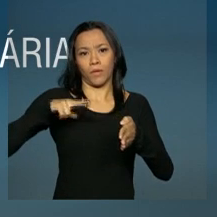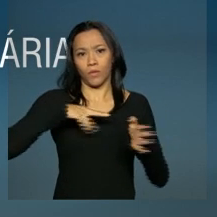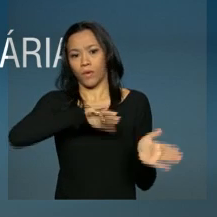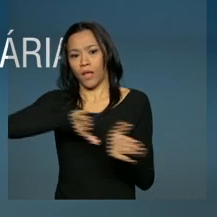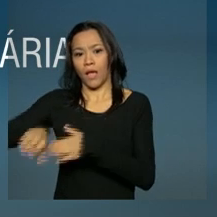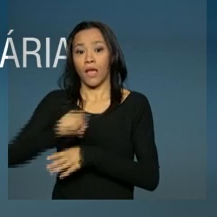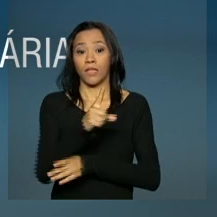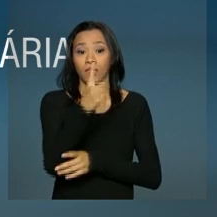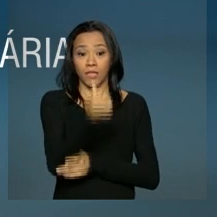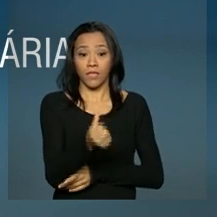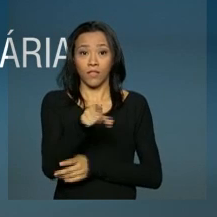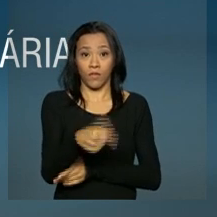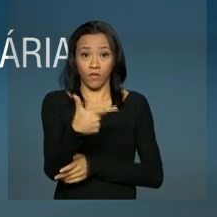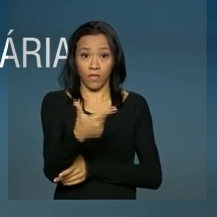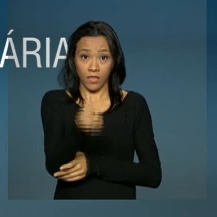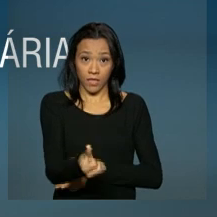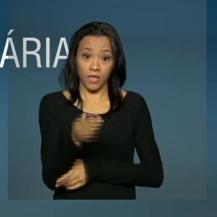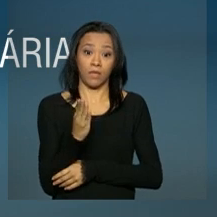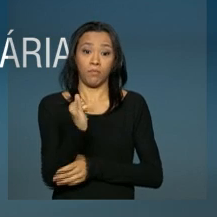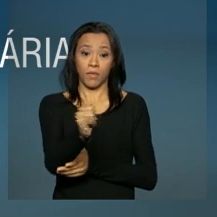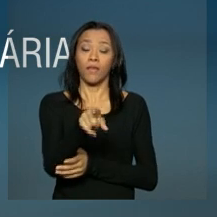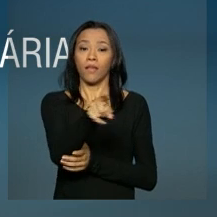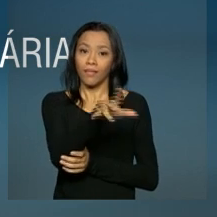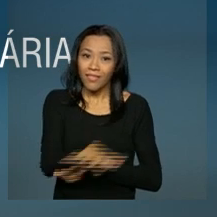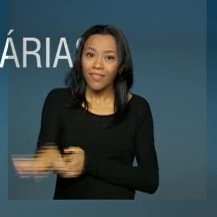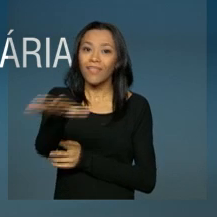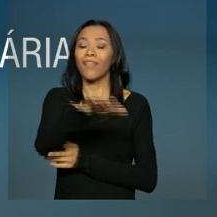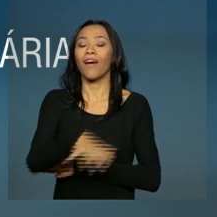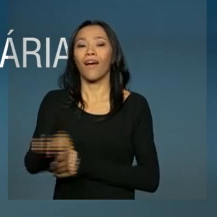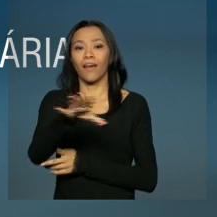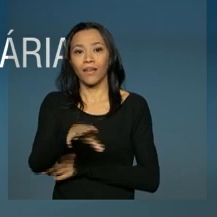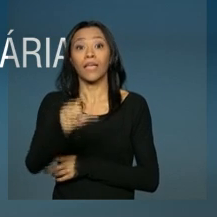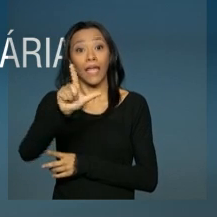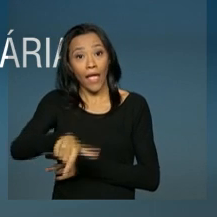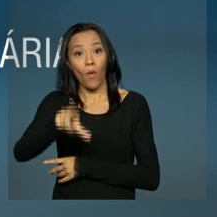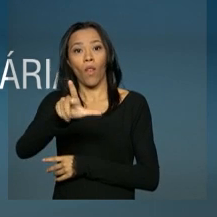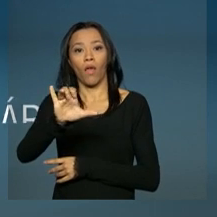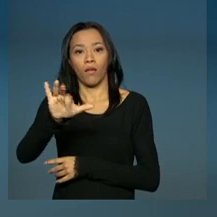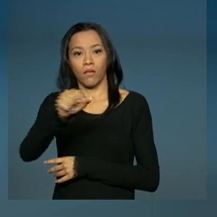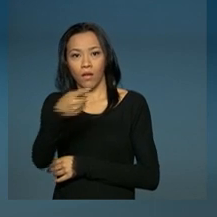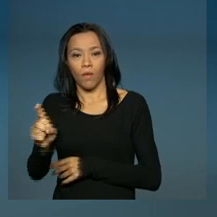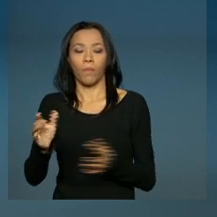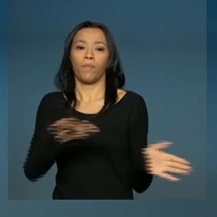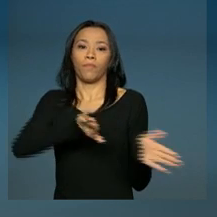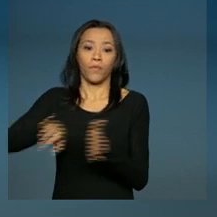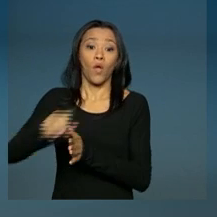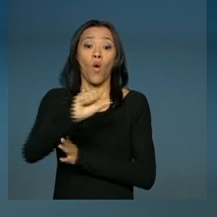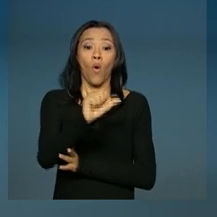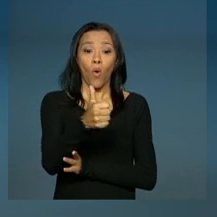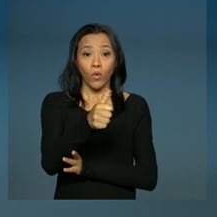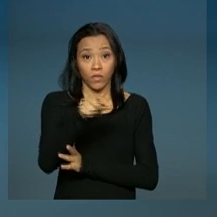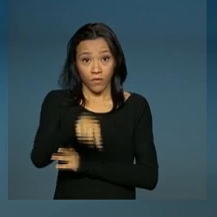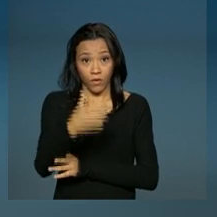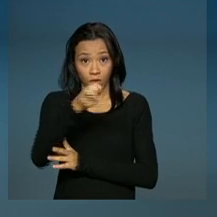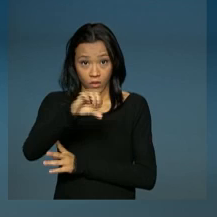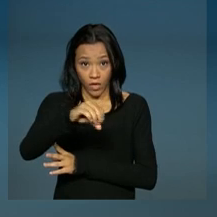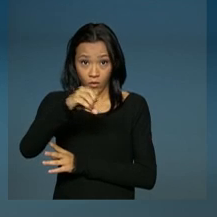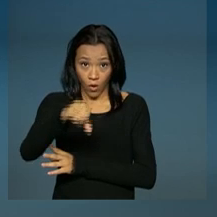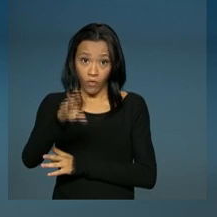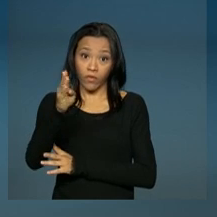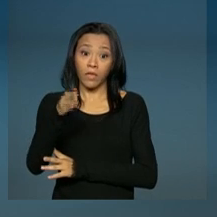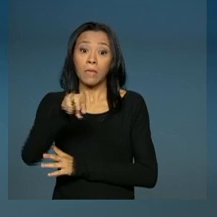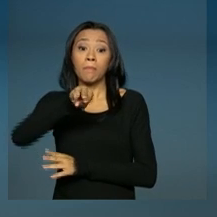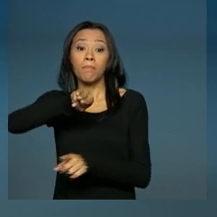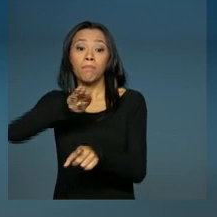,26 bilhões em arrendamentos de áreas portuárias, os leilões. 11,09 bilhões de renovações